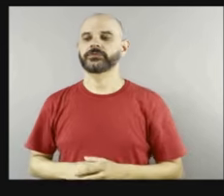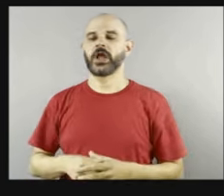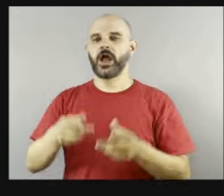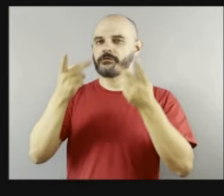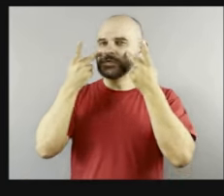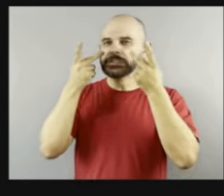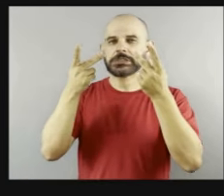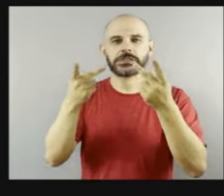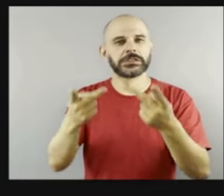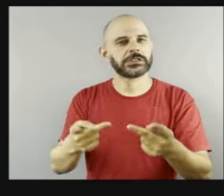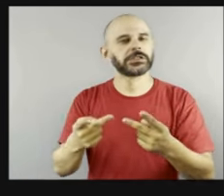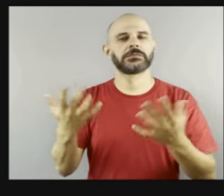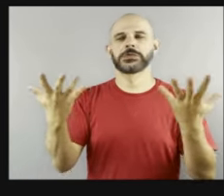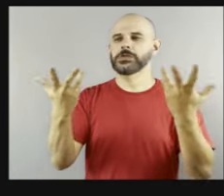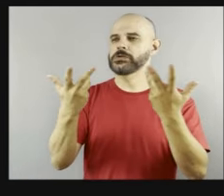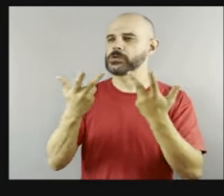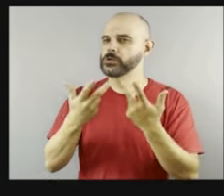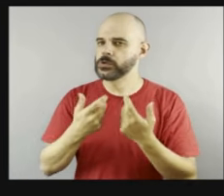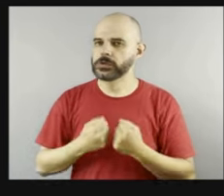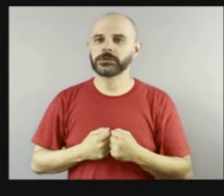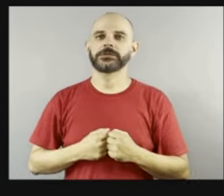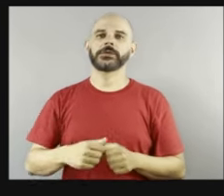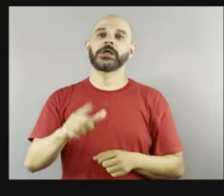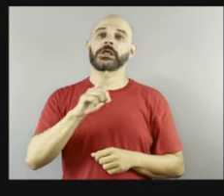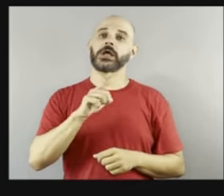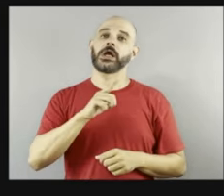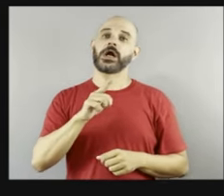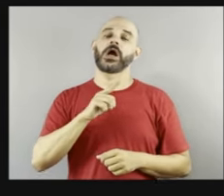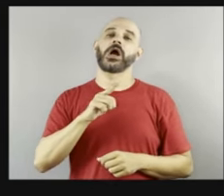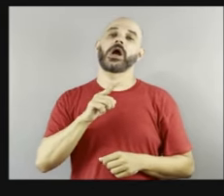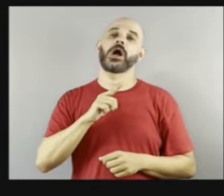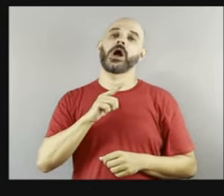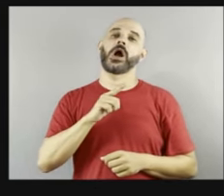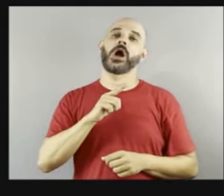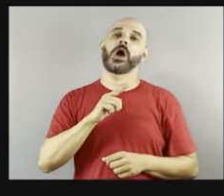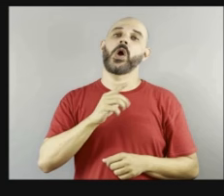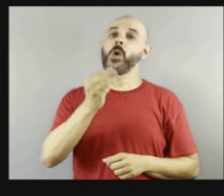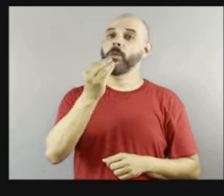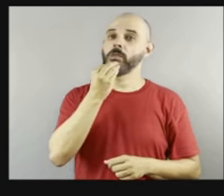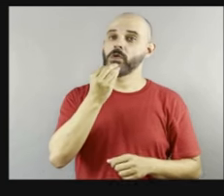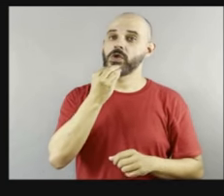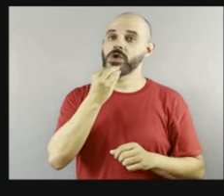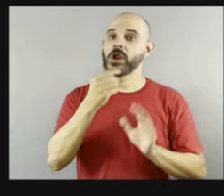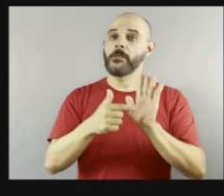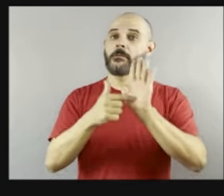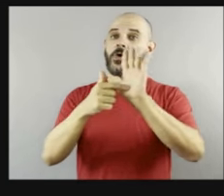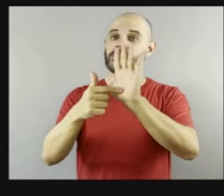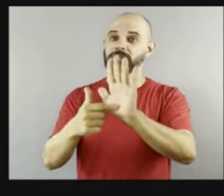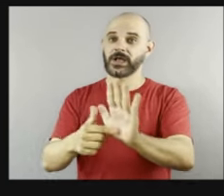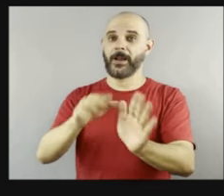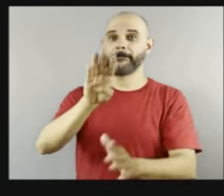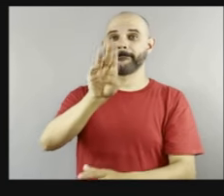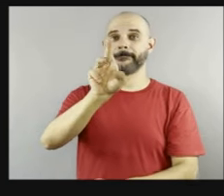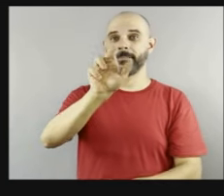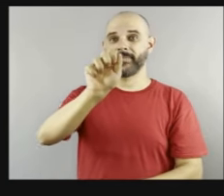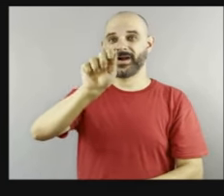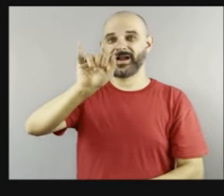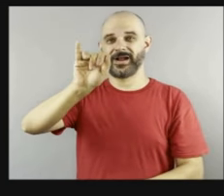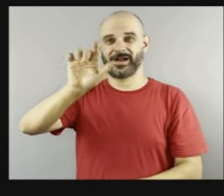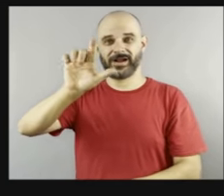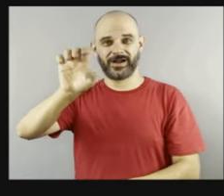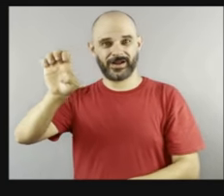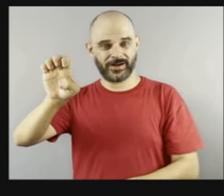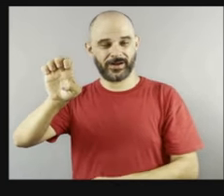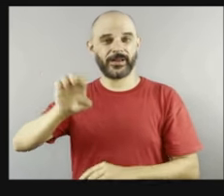nós tivemos oportunidade de colocar as imagens em braile, então foi lindíssimo ver pessoas cegas,